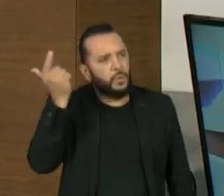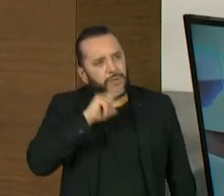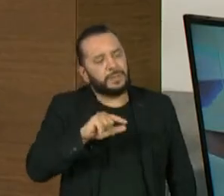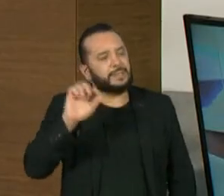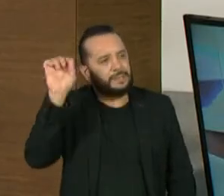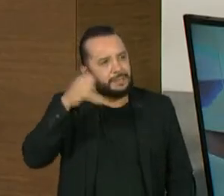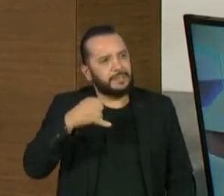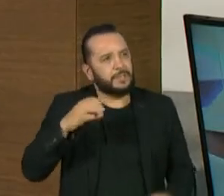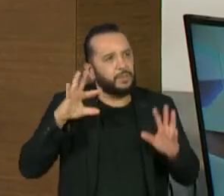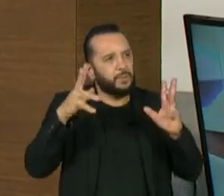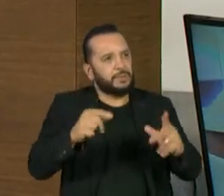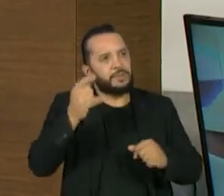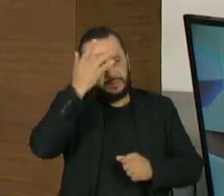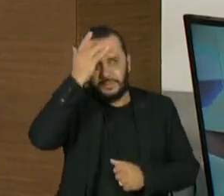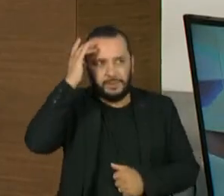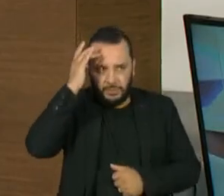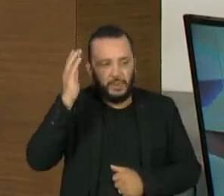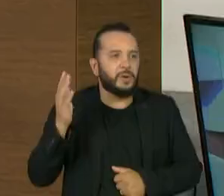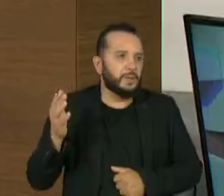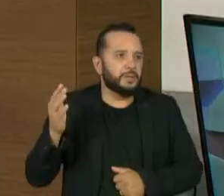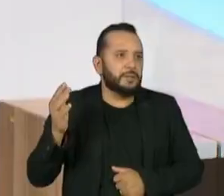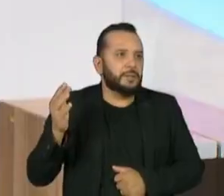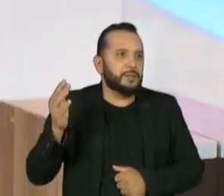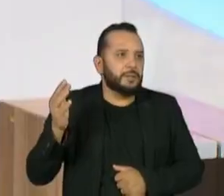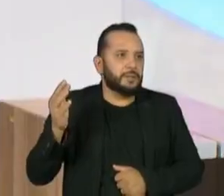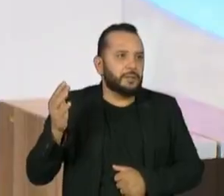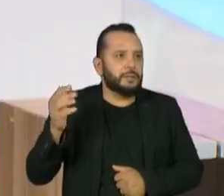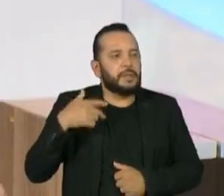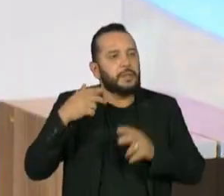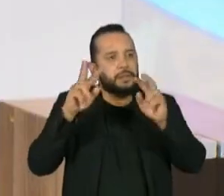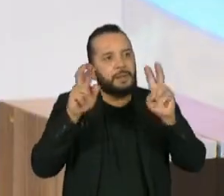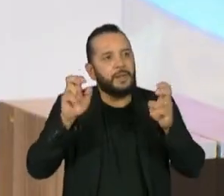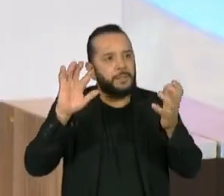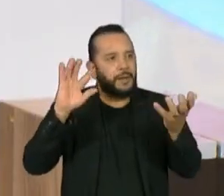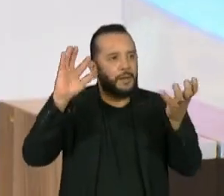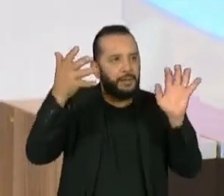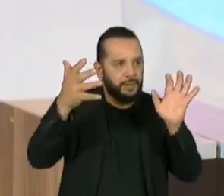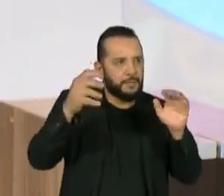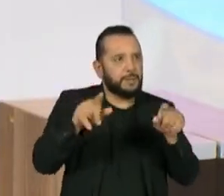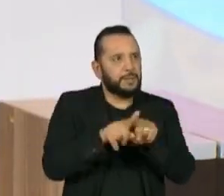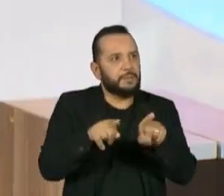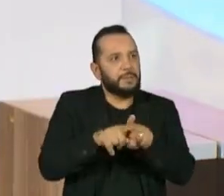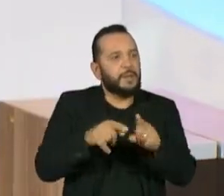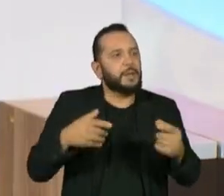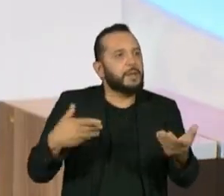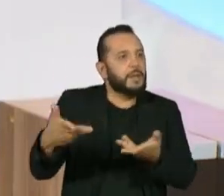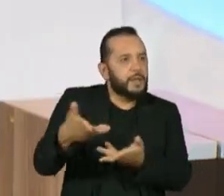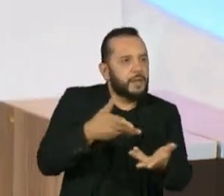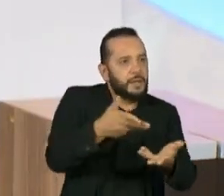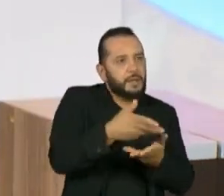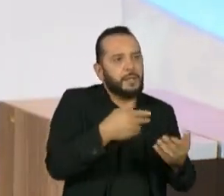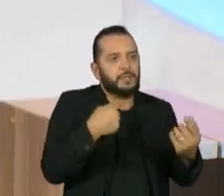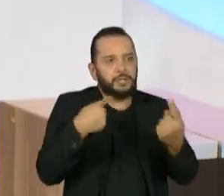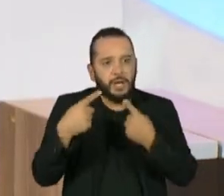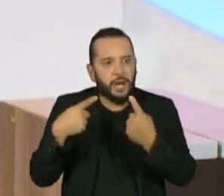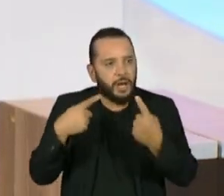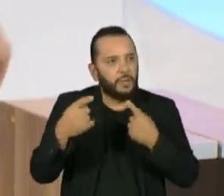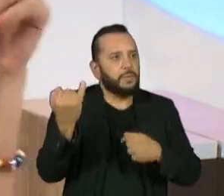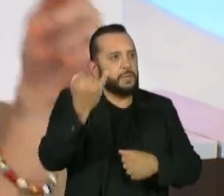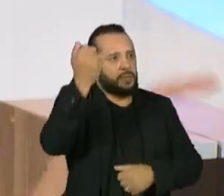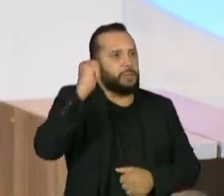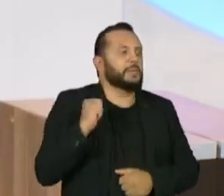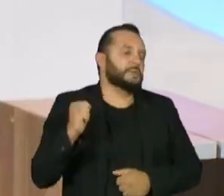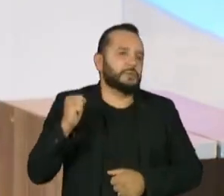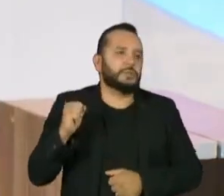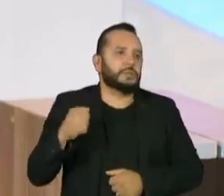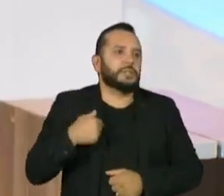que a gente chegue em todas as pessoas sobre, não só sobre as mudanças climáticas, mas sobre todos os diálogos importantes, sobre